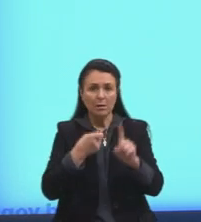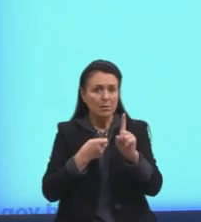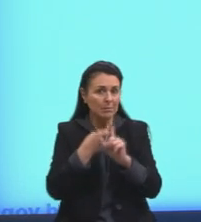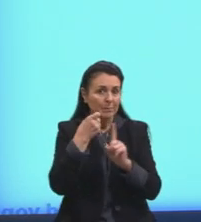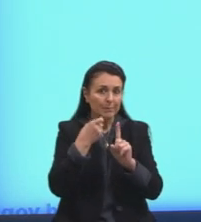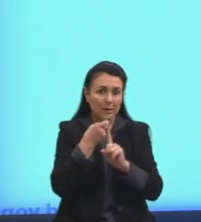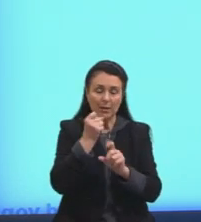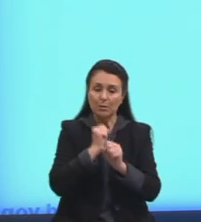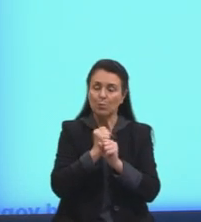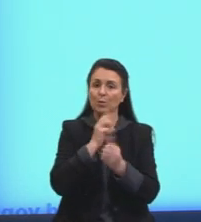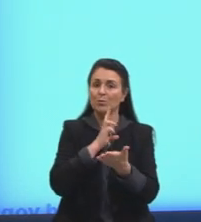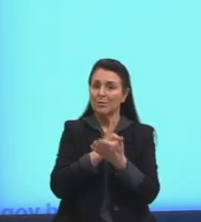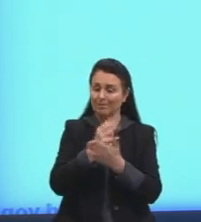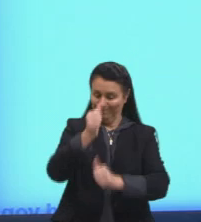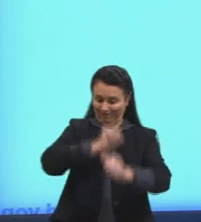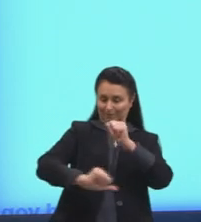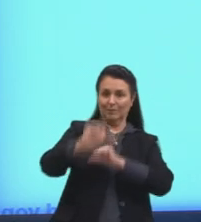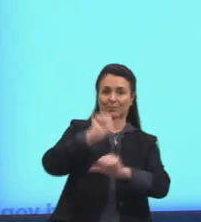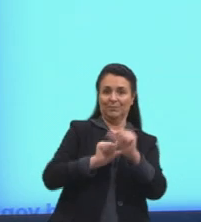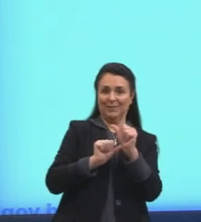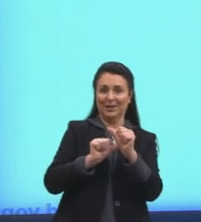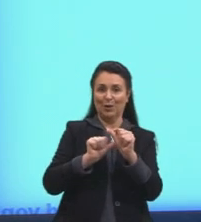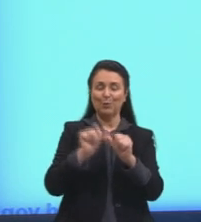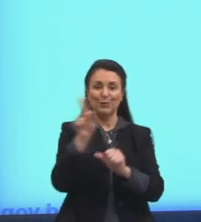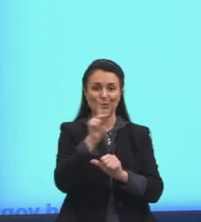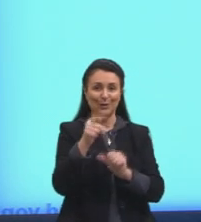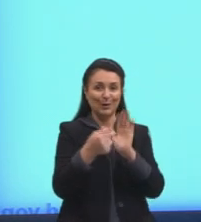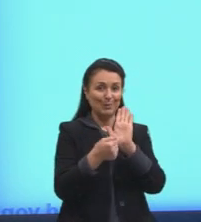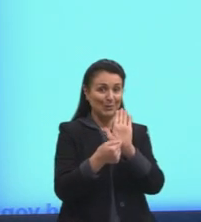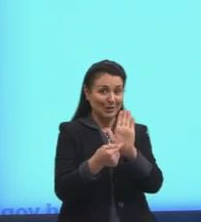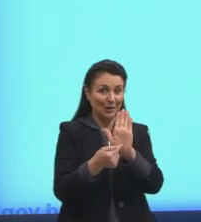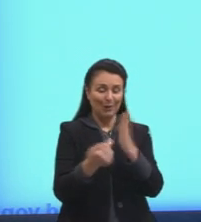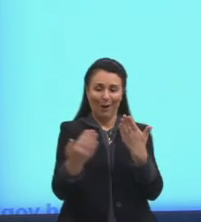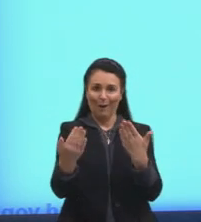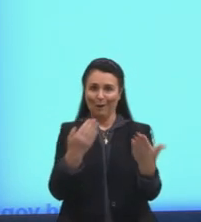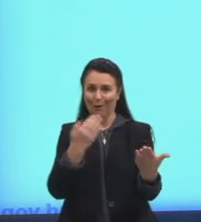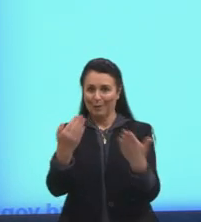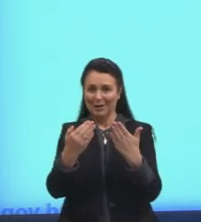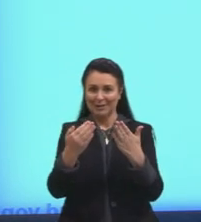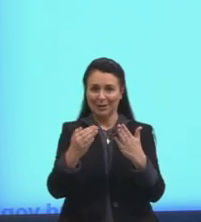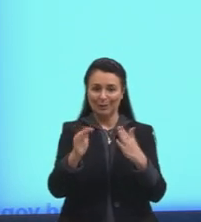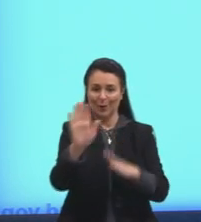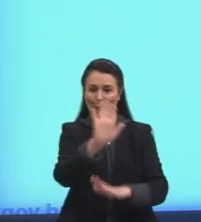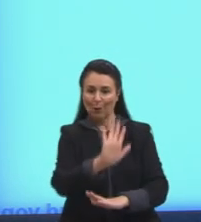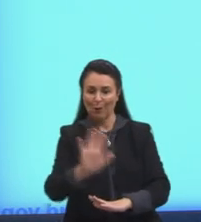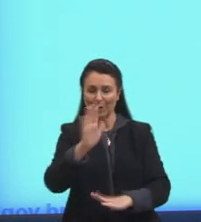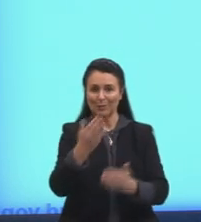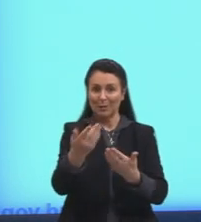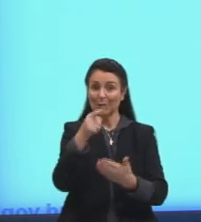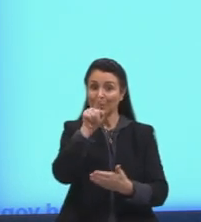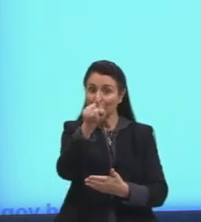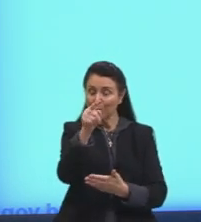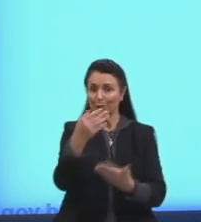aqui tá o quadro comparativo, tá, gurizada? Esse é o quadro comparativo pra te entender, basicamente, o que é um, o que que é outro, tá?